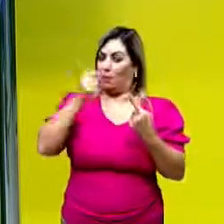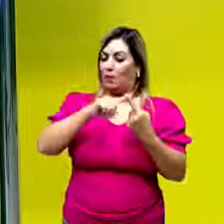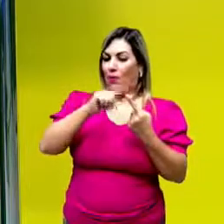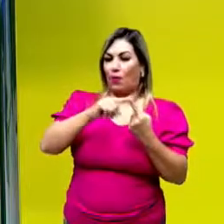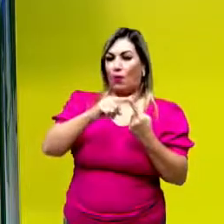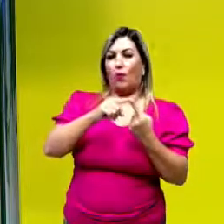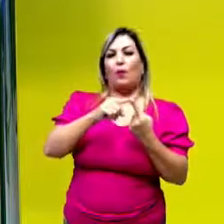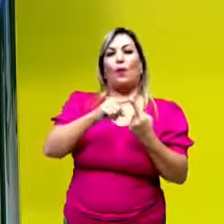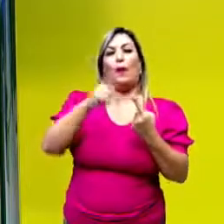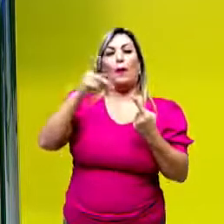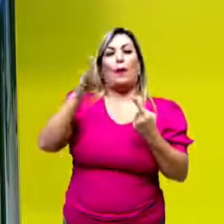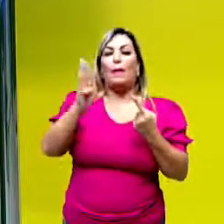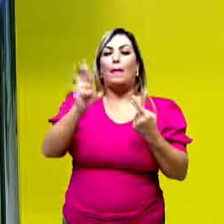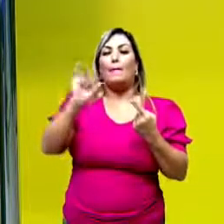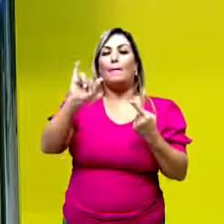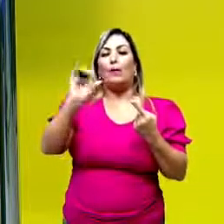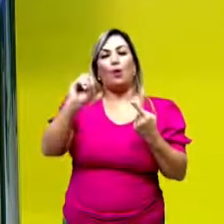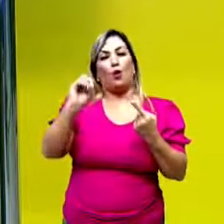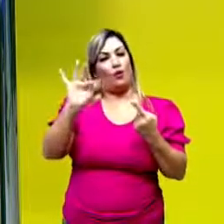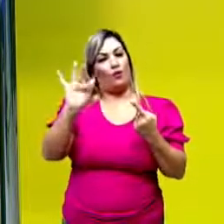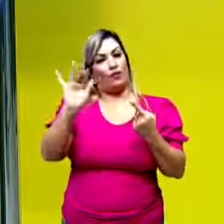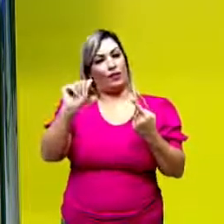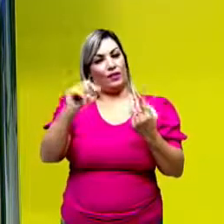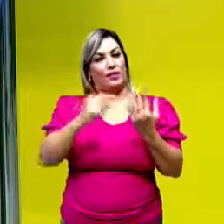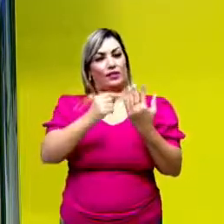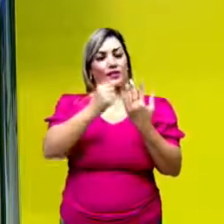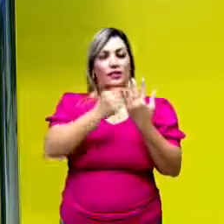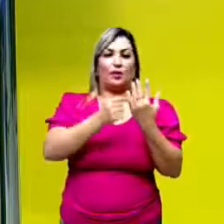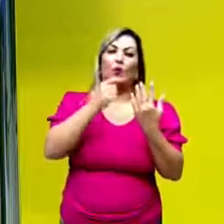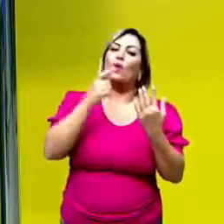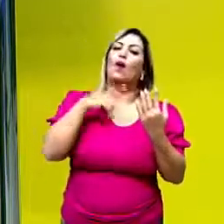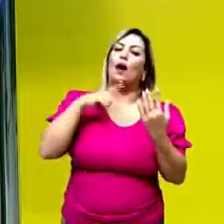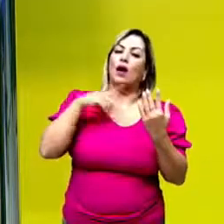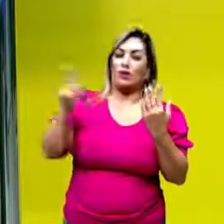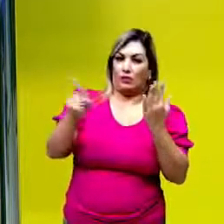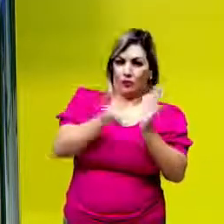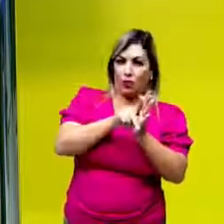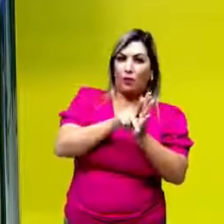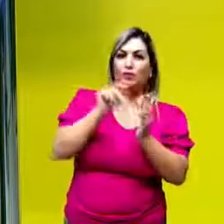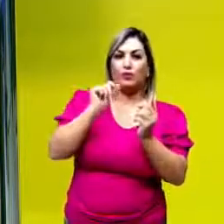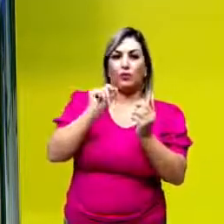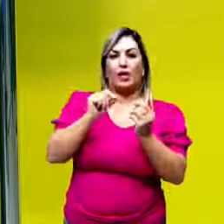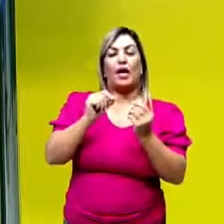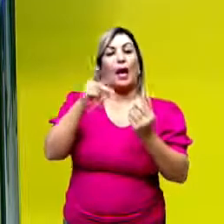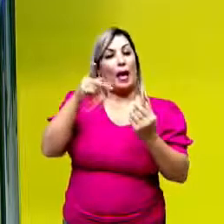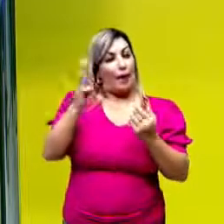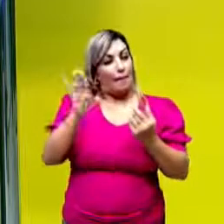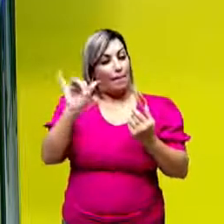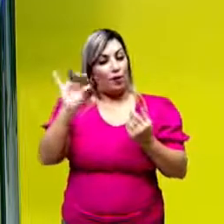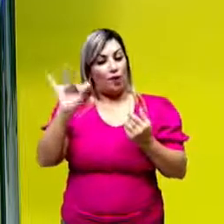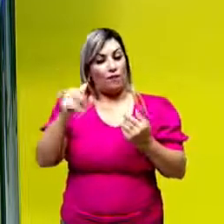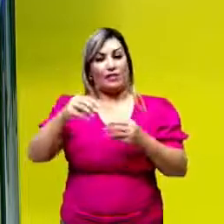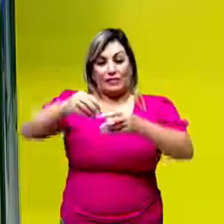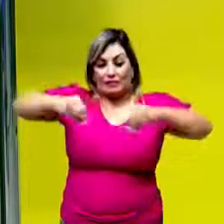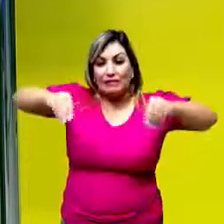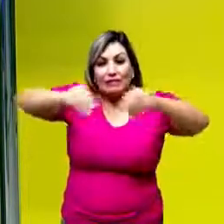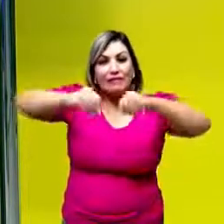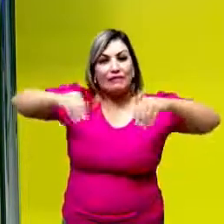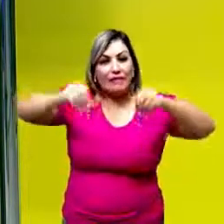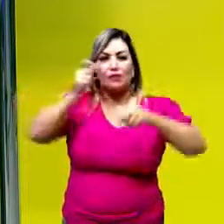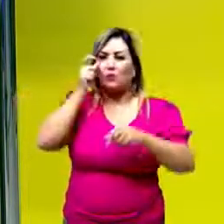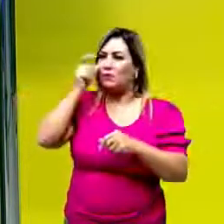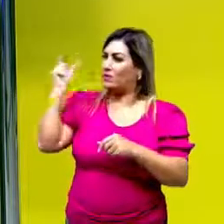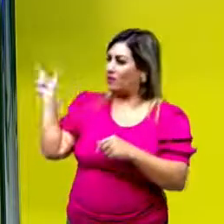organismos a colonizarem a terra, tá? Fora da água. As briófitas, então, vocês já devem ter